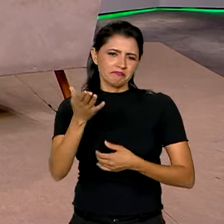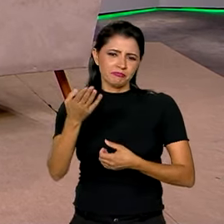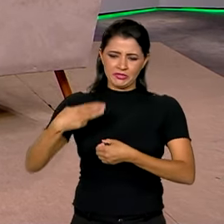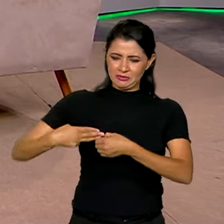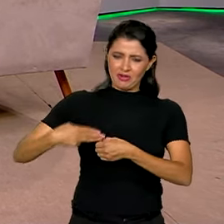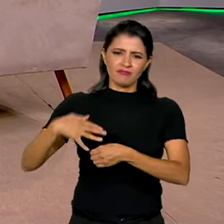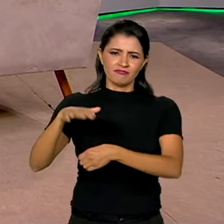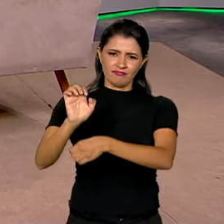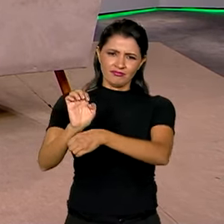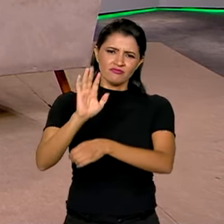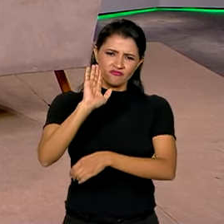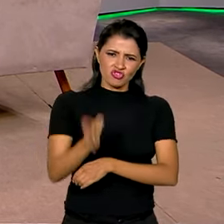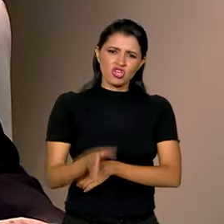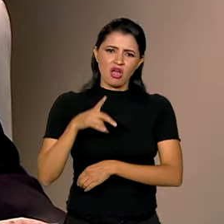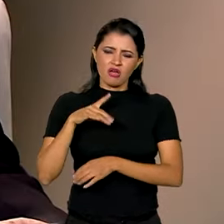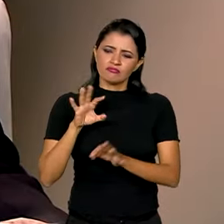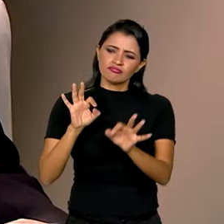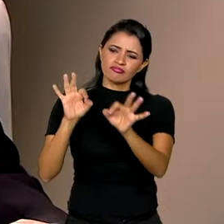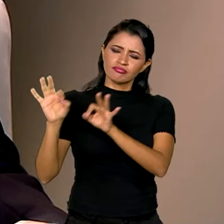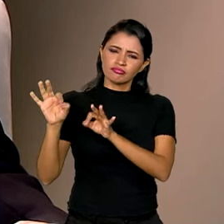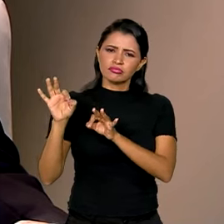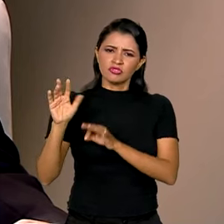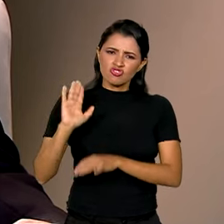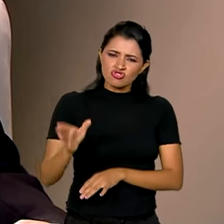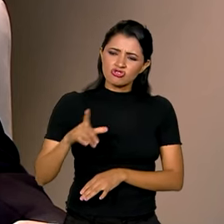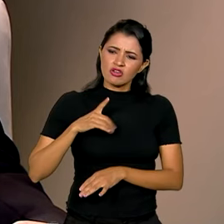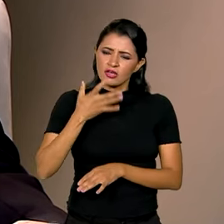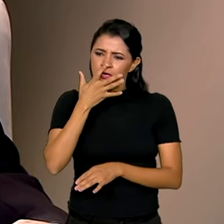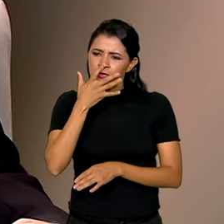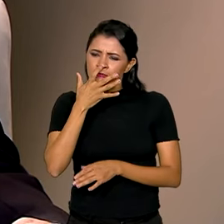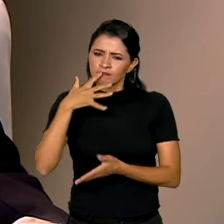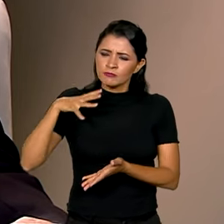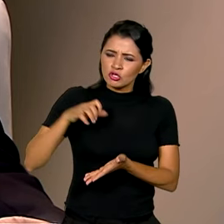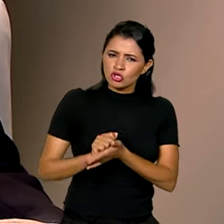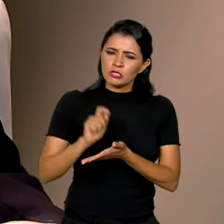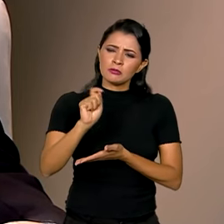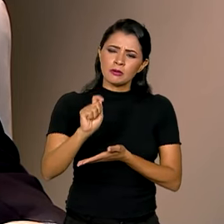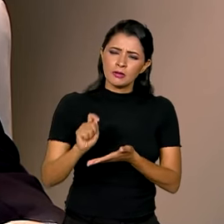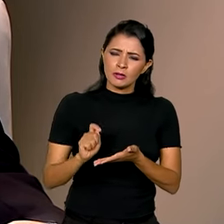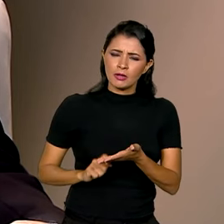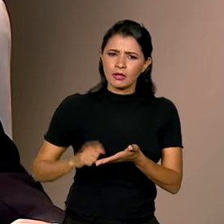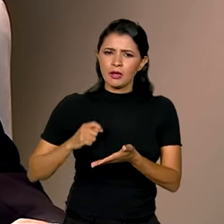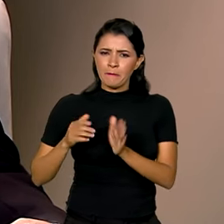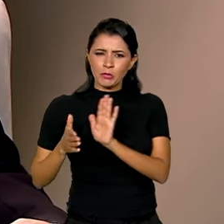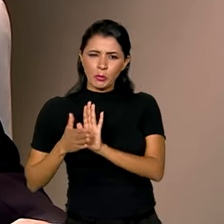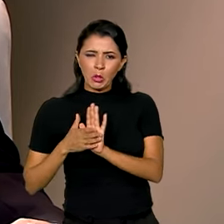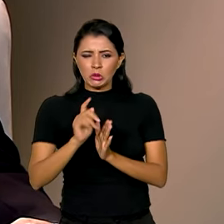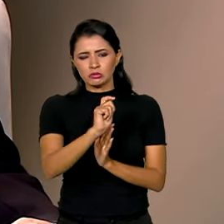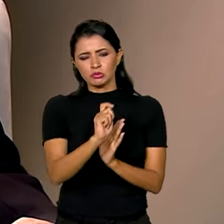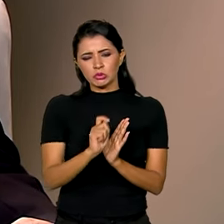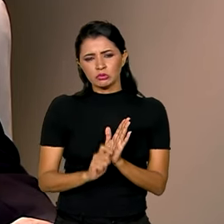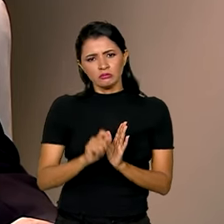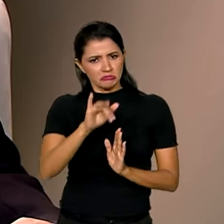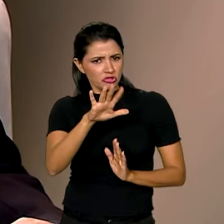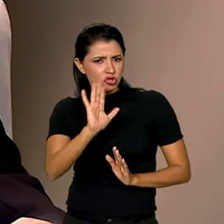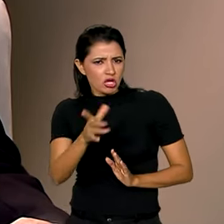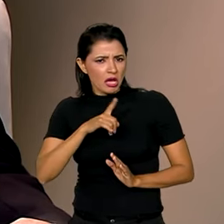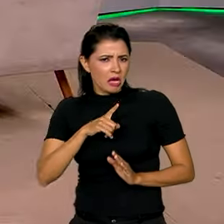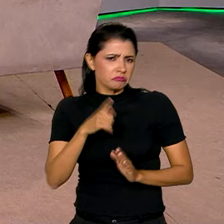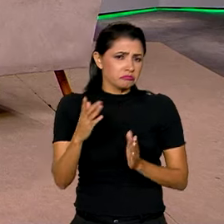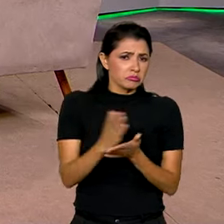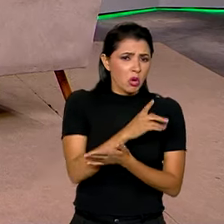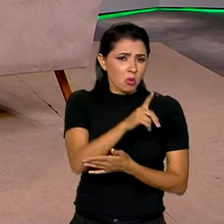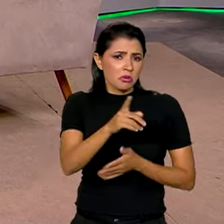estadual, um acompanhamento, uma observação, um registro das propostas. Se tiver já alguma proposta que o senhor possa